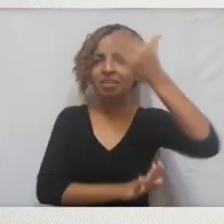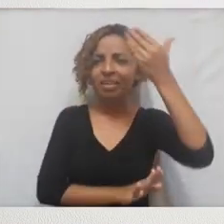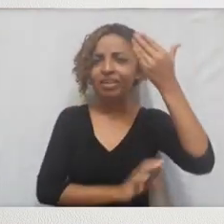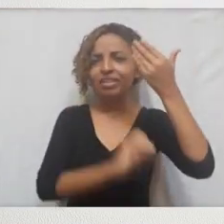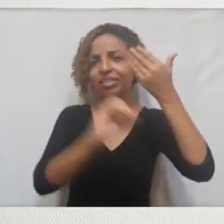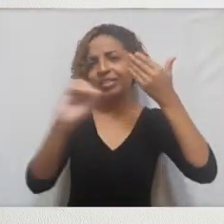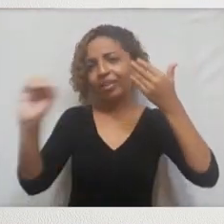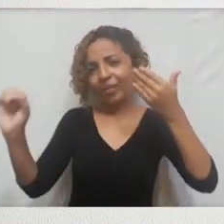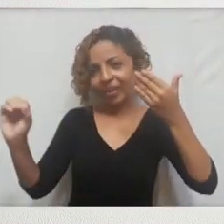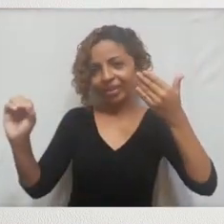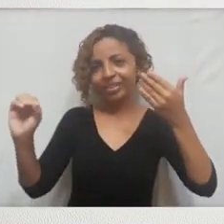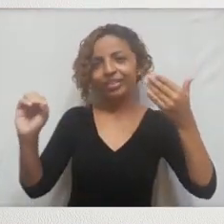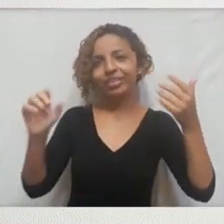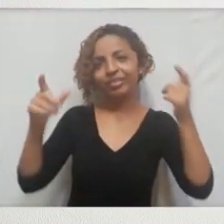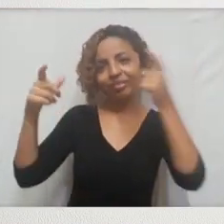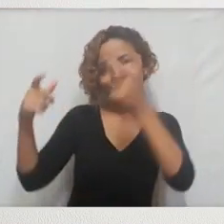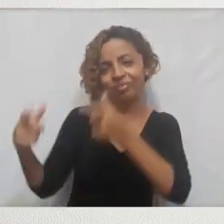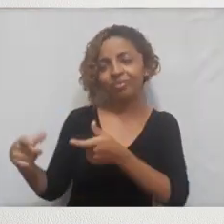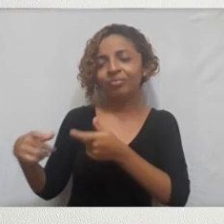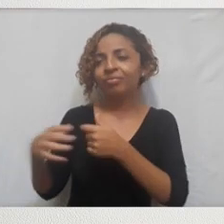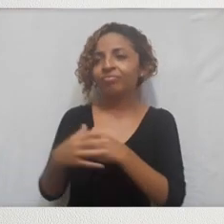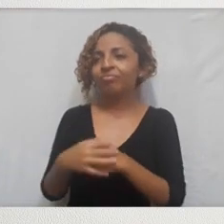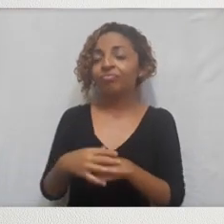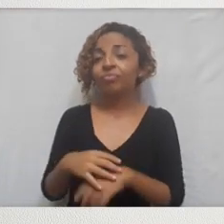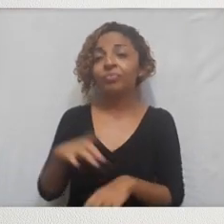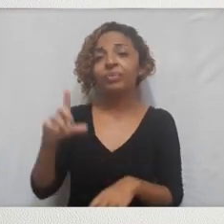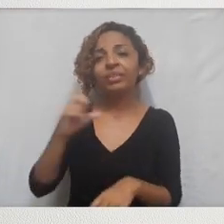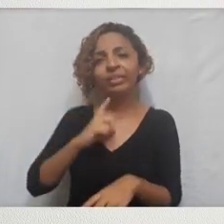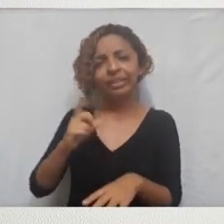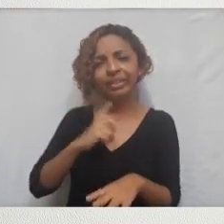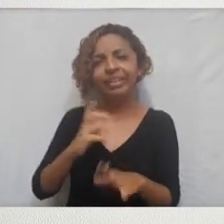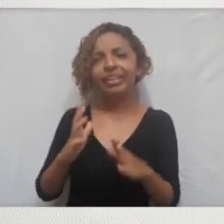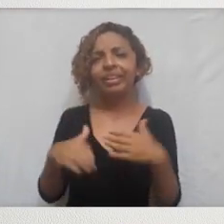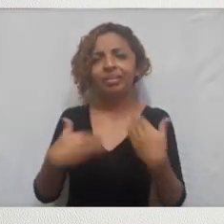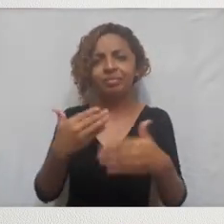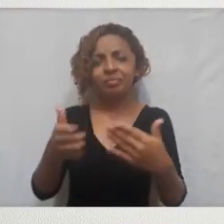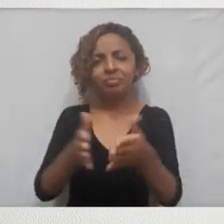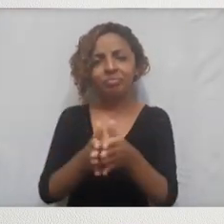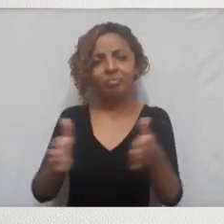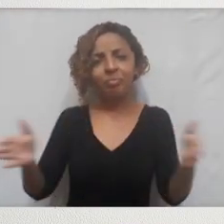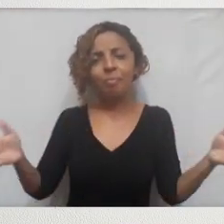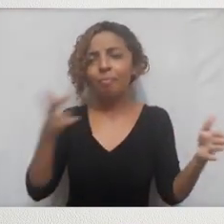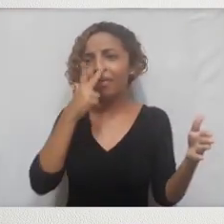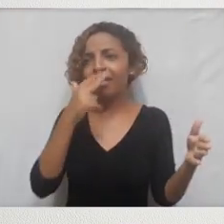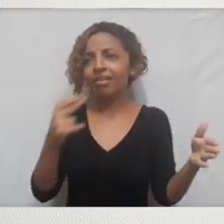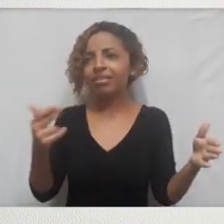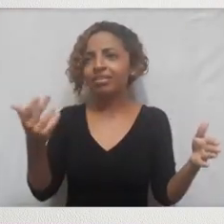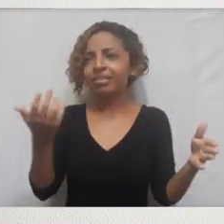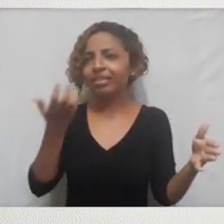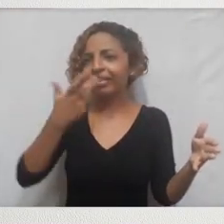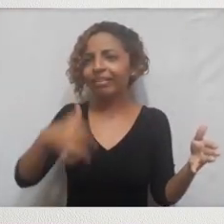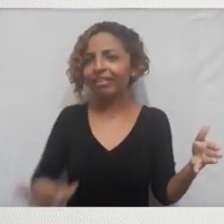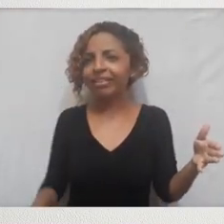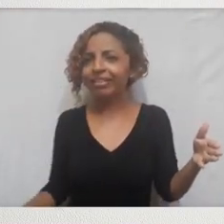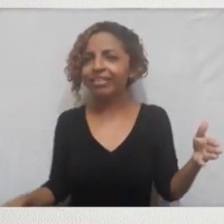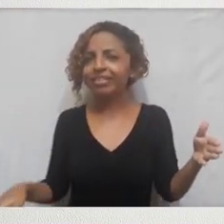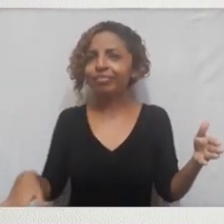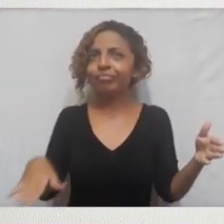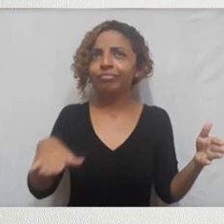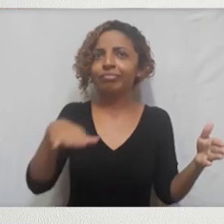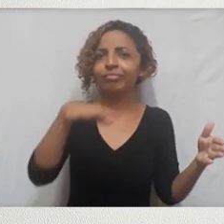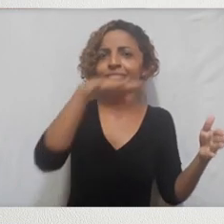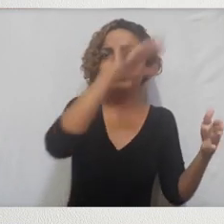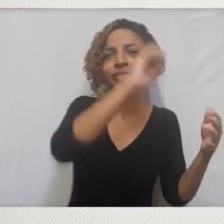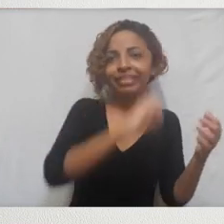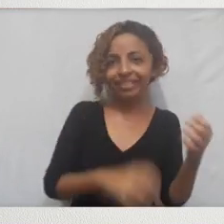região oeste. Então, tem toda essa passagem, quase como uma formação mesmo, a gente vai acompanhando toda